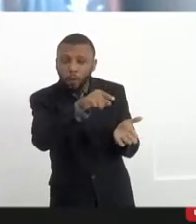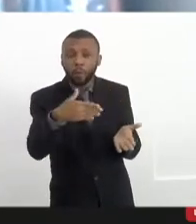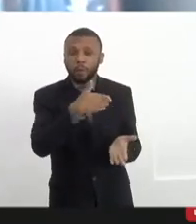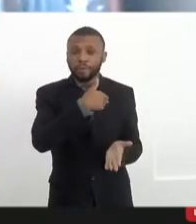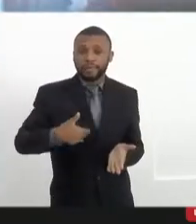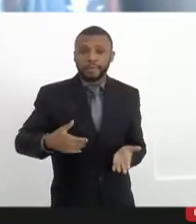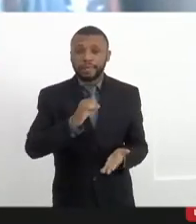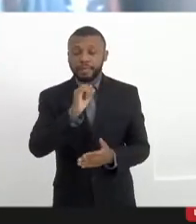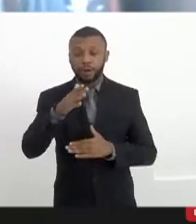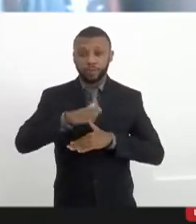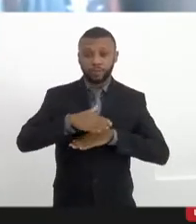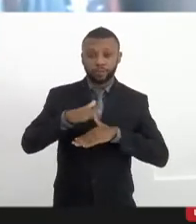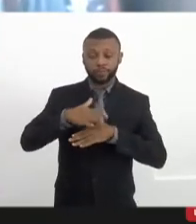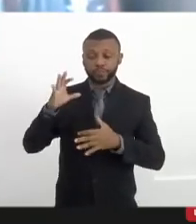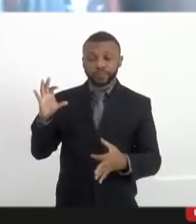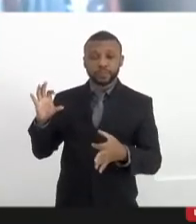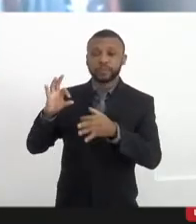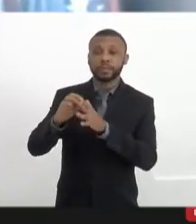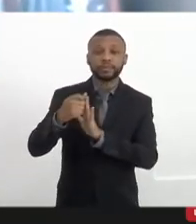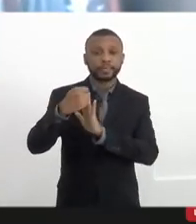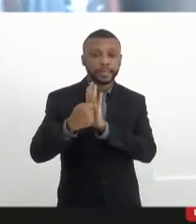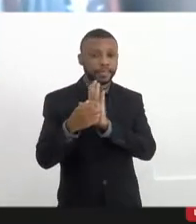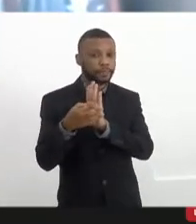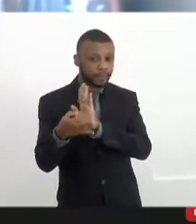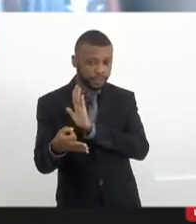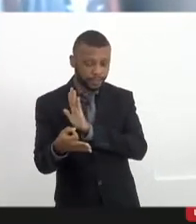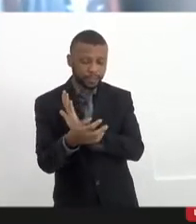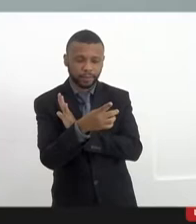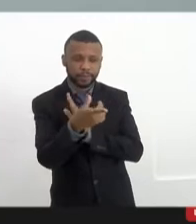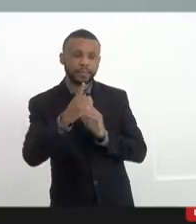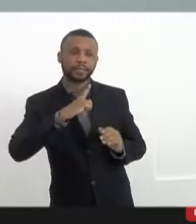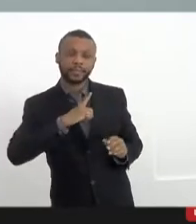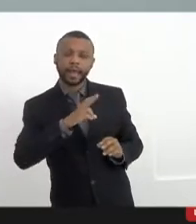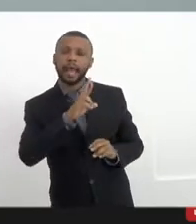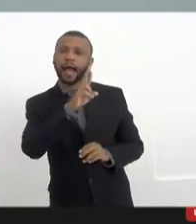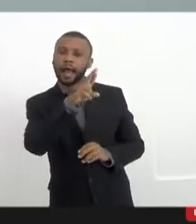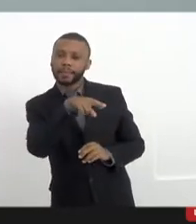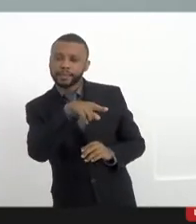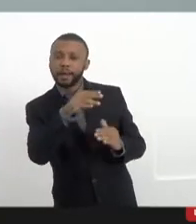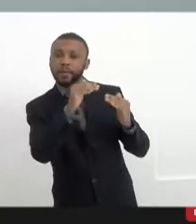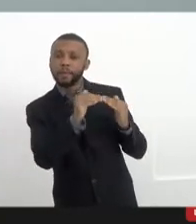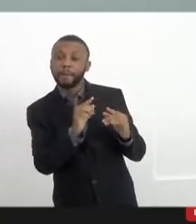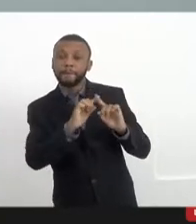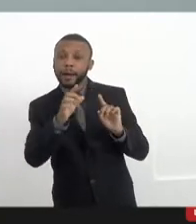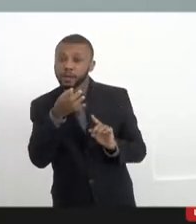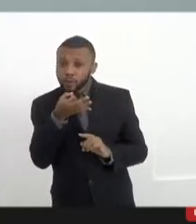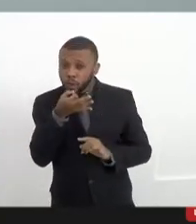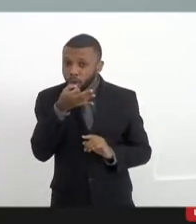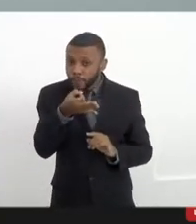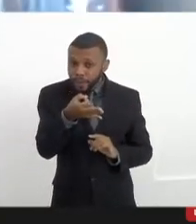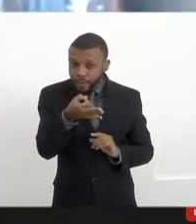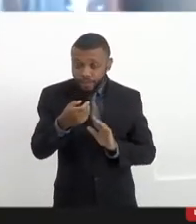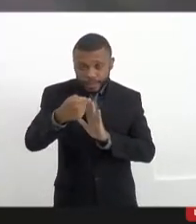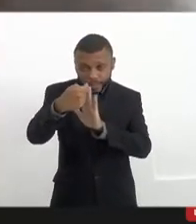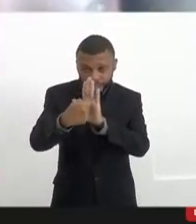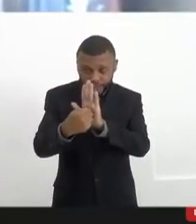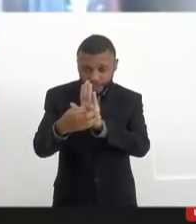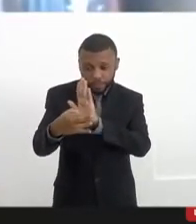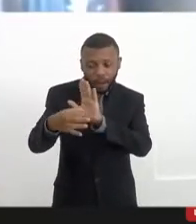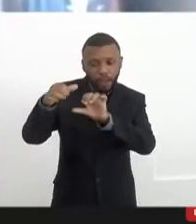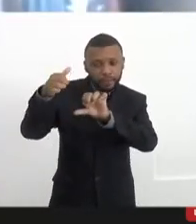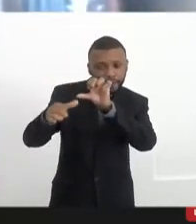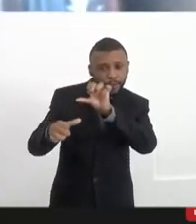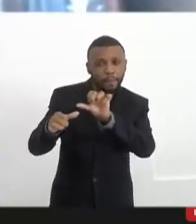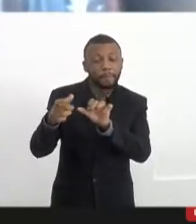faço isso com base nesse parecer? Então, embora você tenha razão, mas ele usou como argumento esse parecer para não se